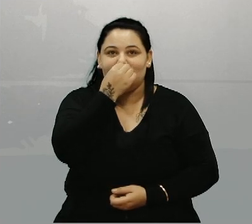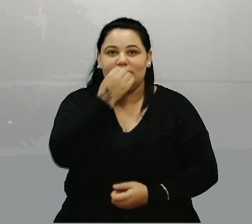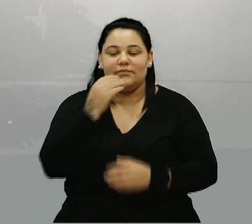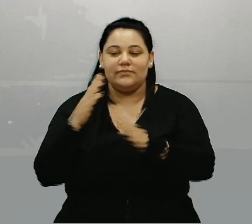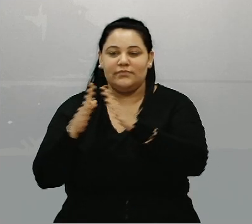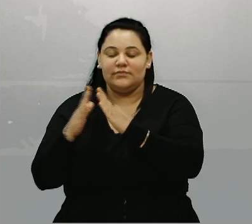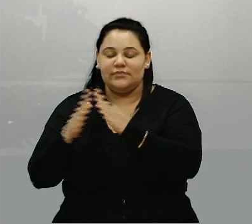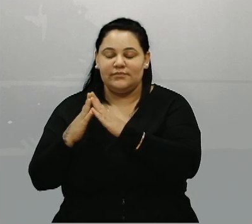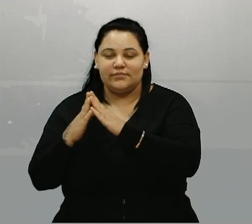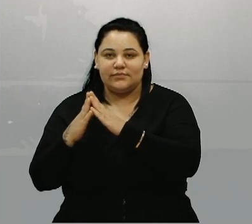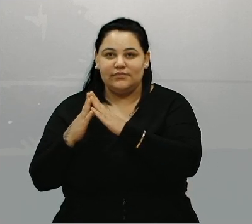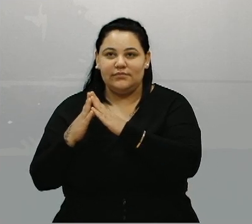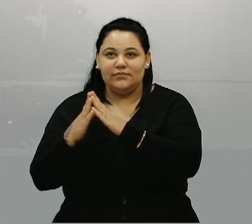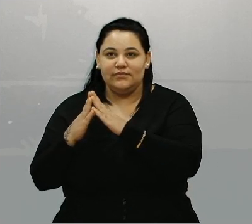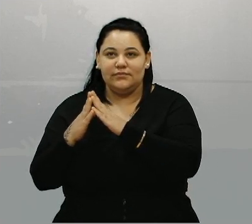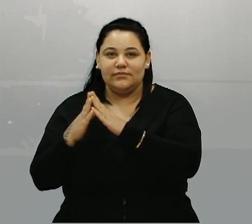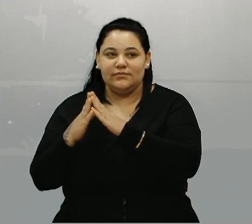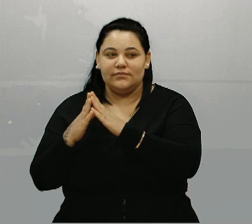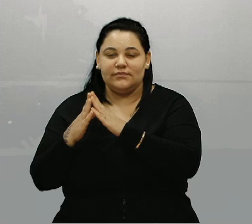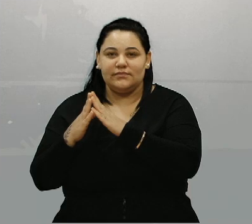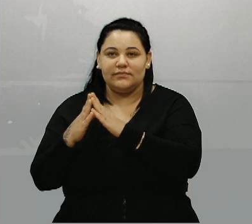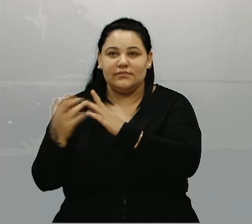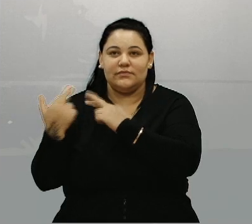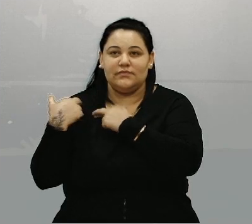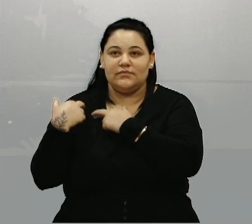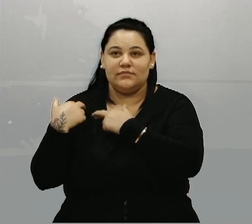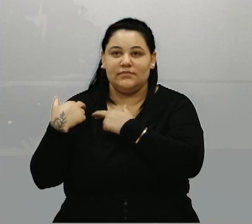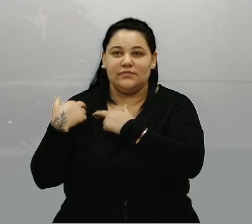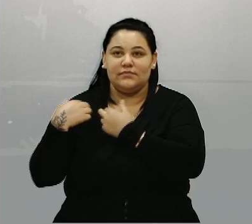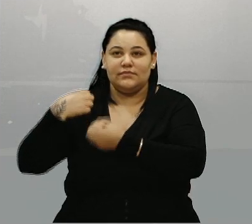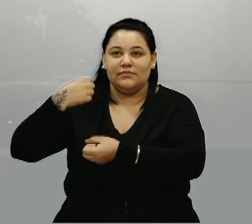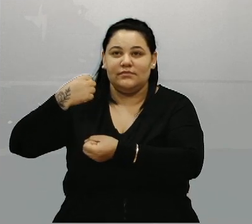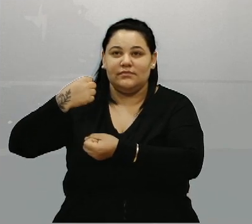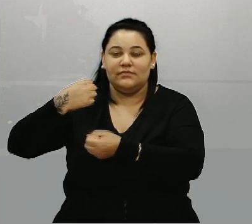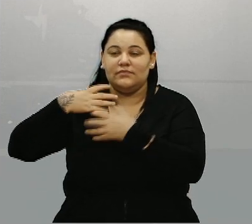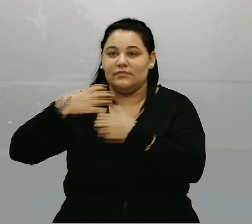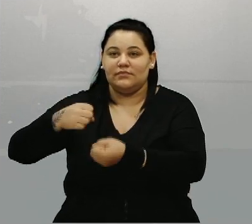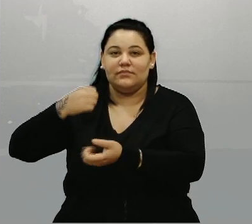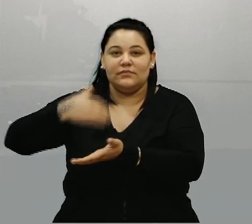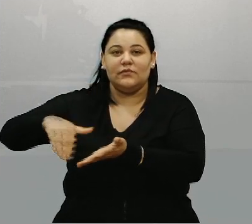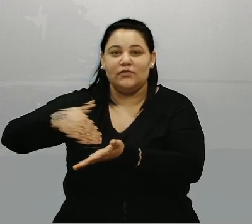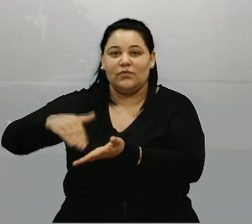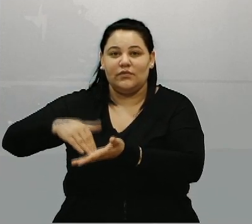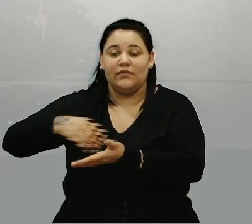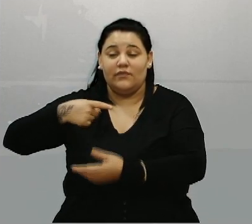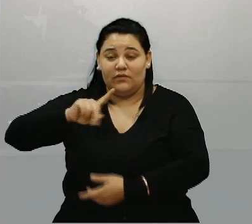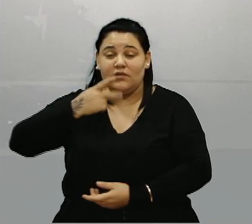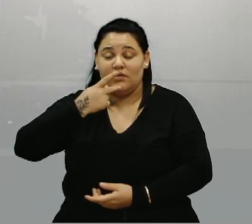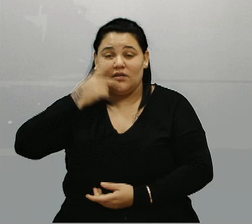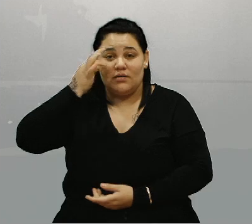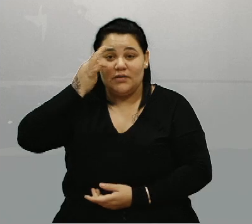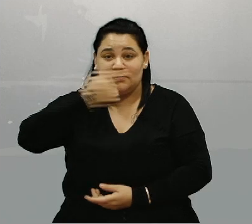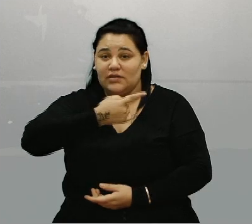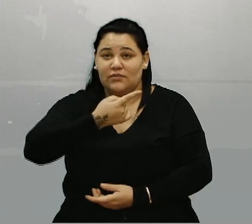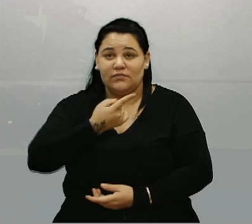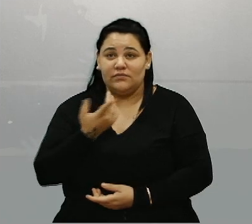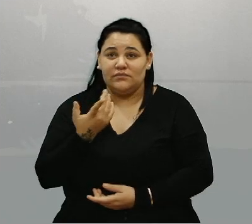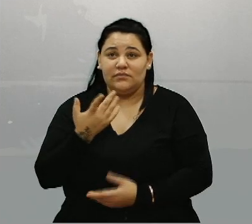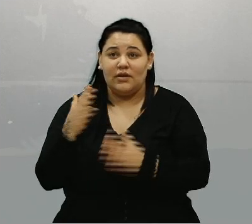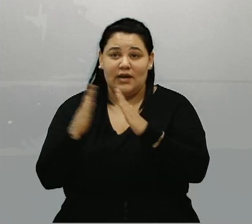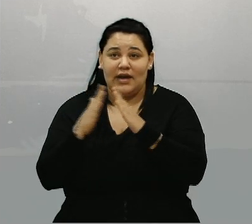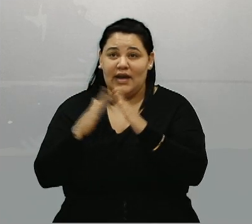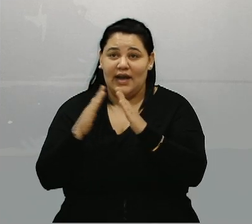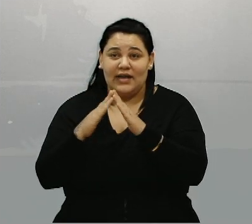responsável da Secretaria de Obras. Disse que ia lá e não foi. Vai cair a casa dentro do buraco. É uma tubulação